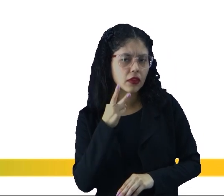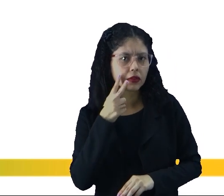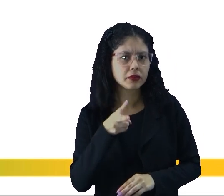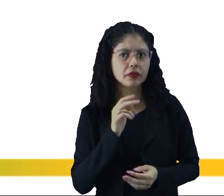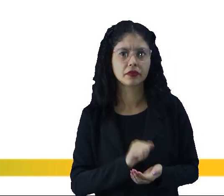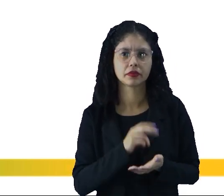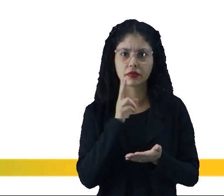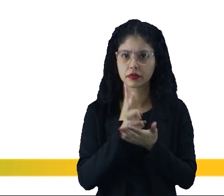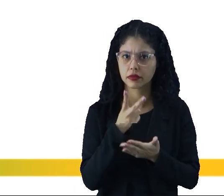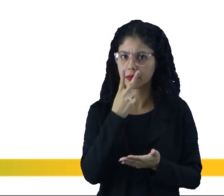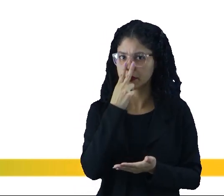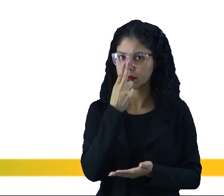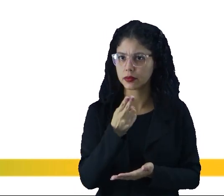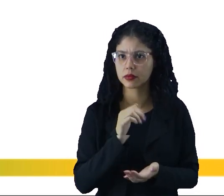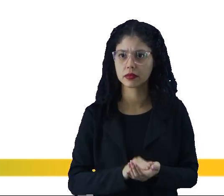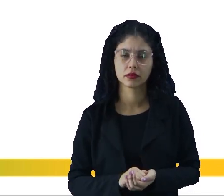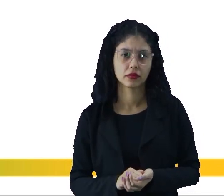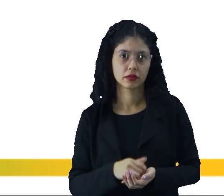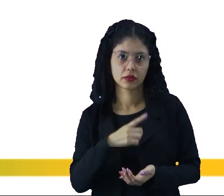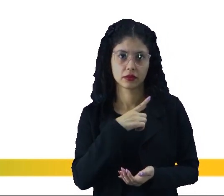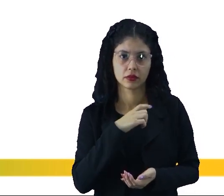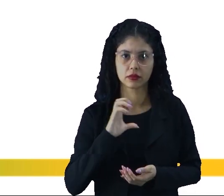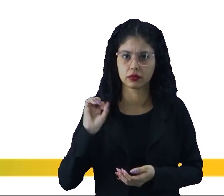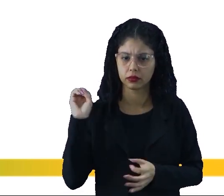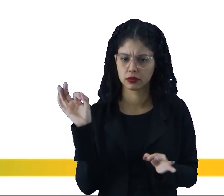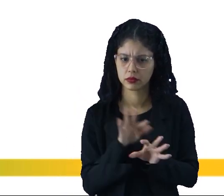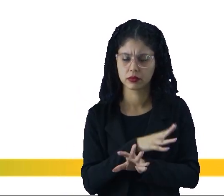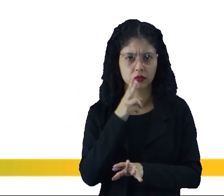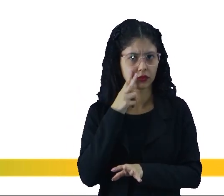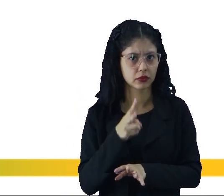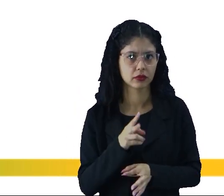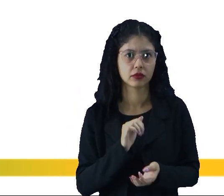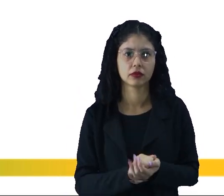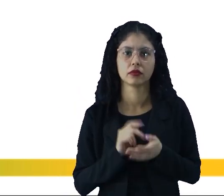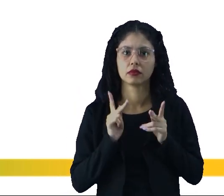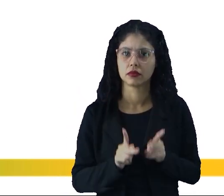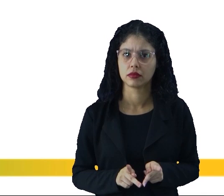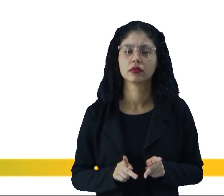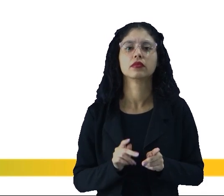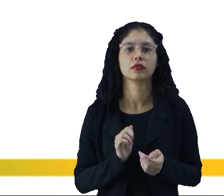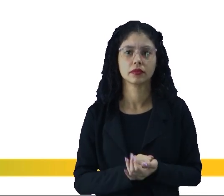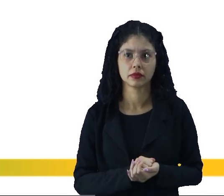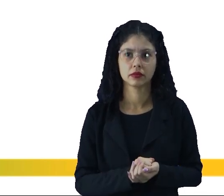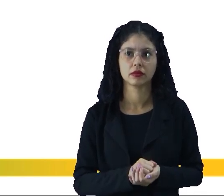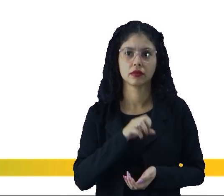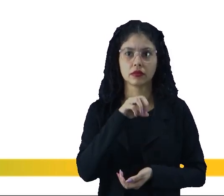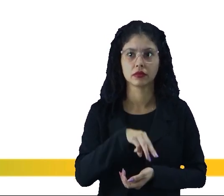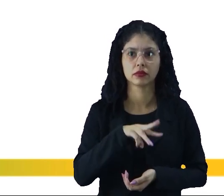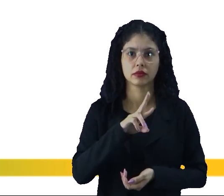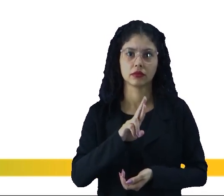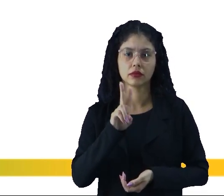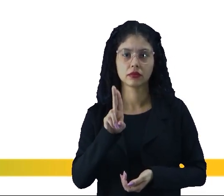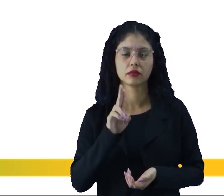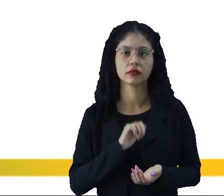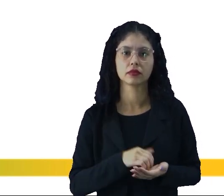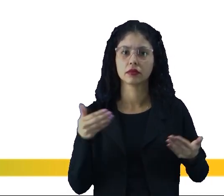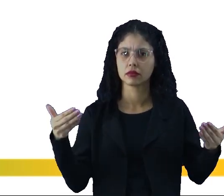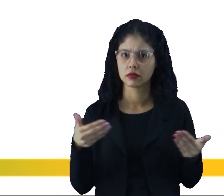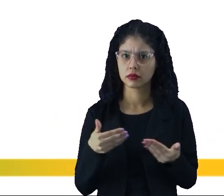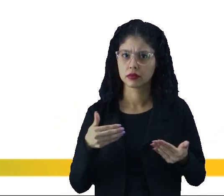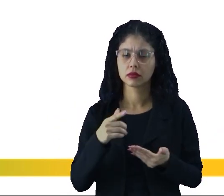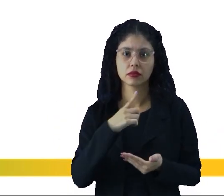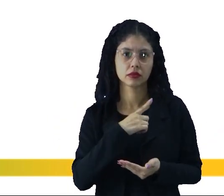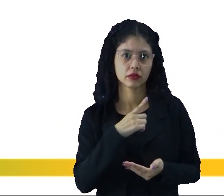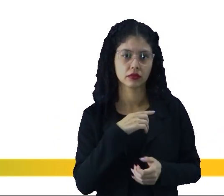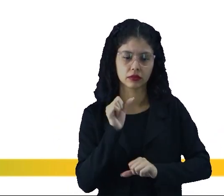função, pessoal, é similar do que a gente acabou de ver agora da posição, da função horária da posição do MRU. Só que agora